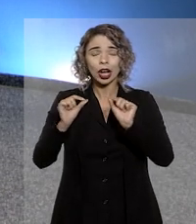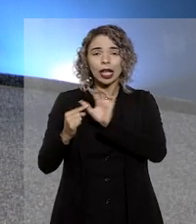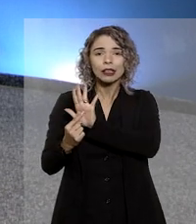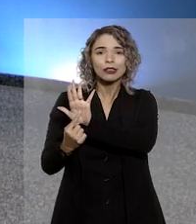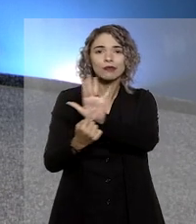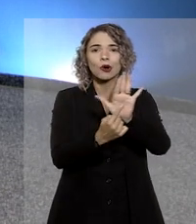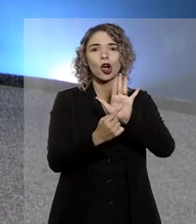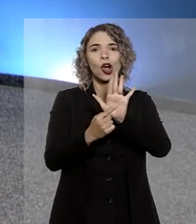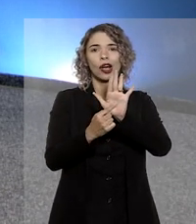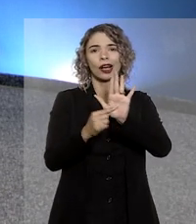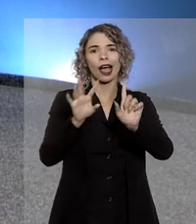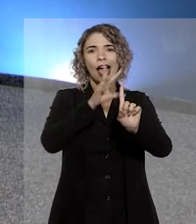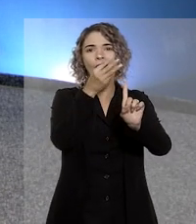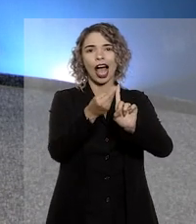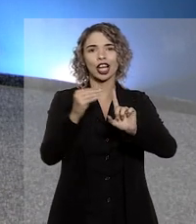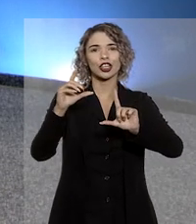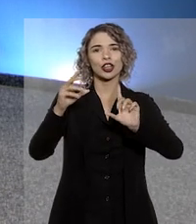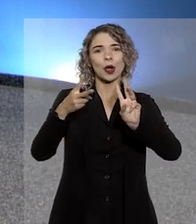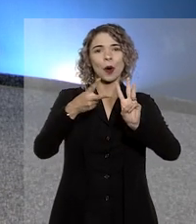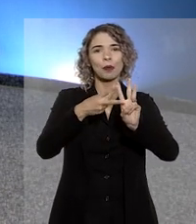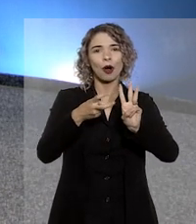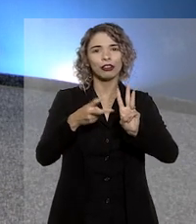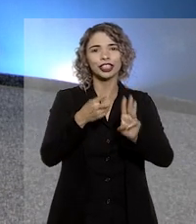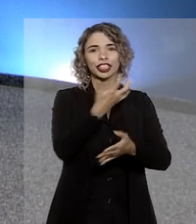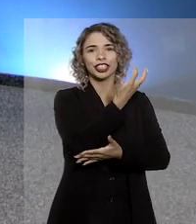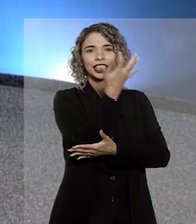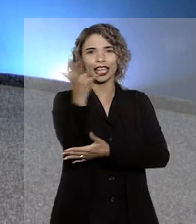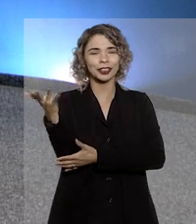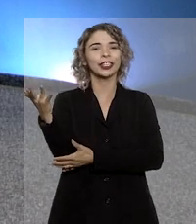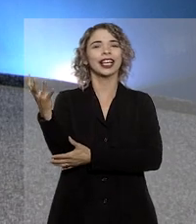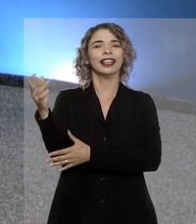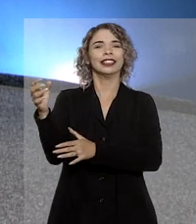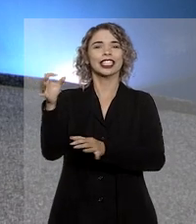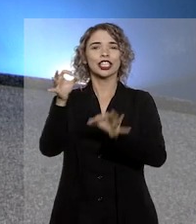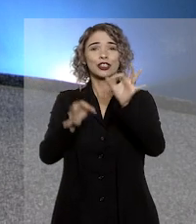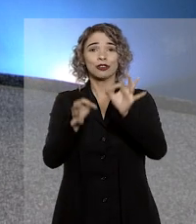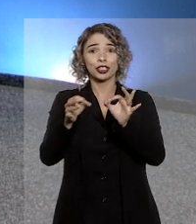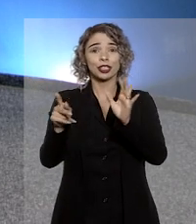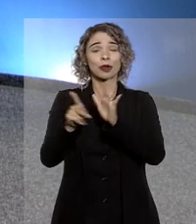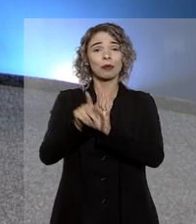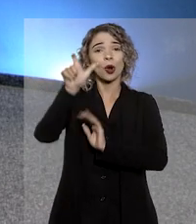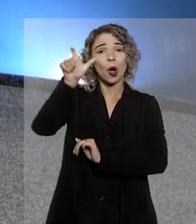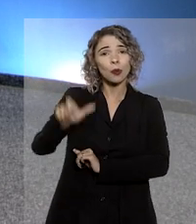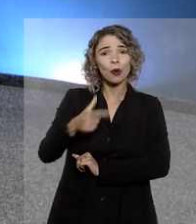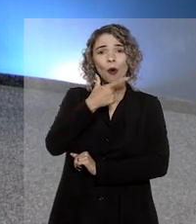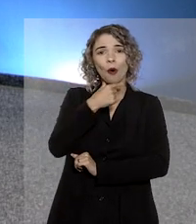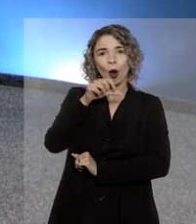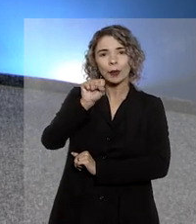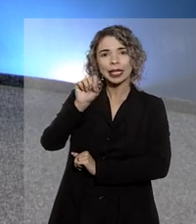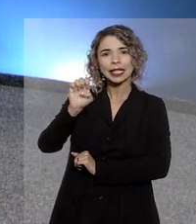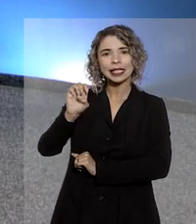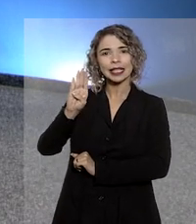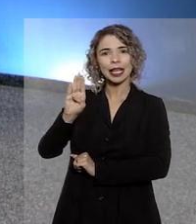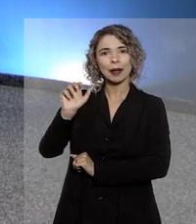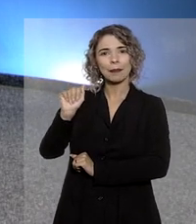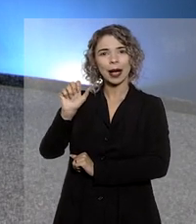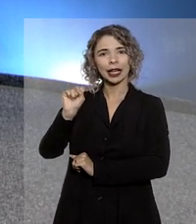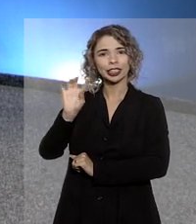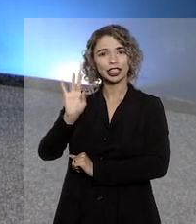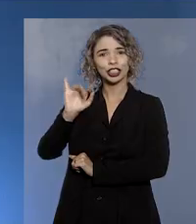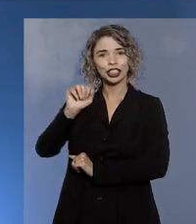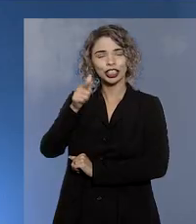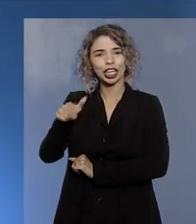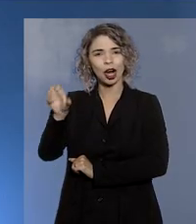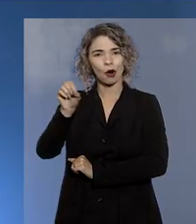lançamento da exposição Povos Indígenas, Natureza e Justiça, do fotógrafo mineiro Sebastião Salgado.